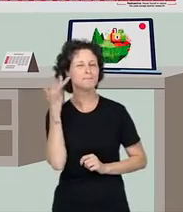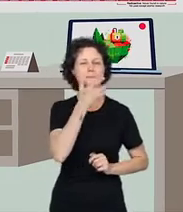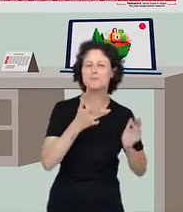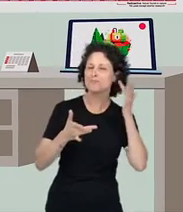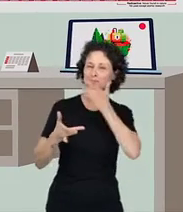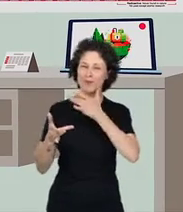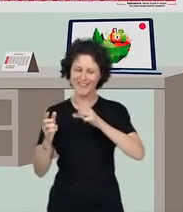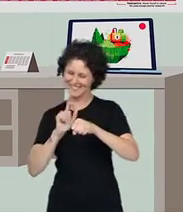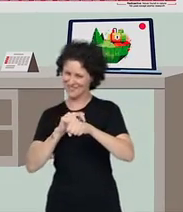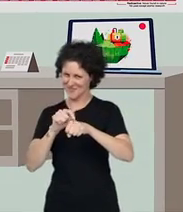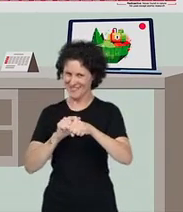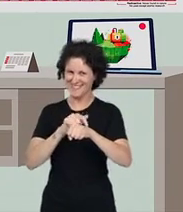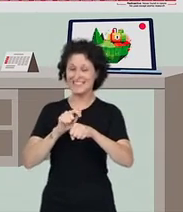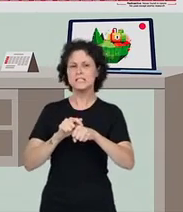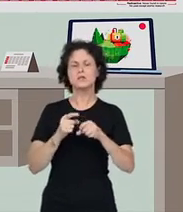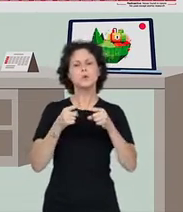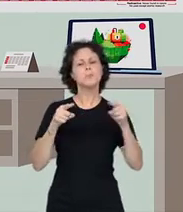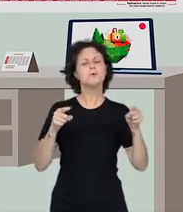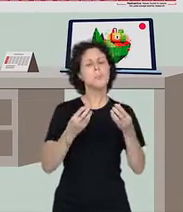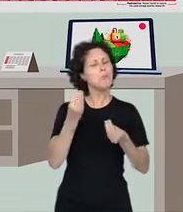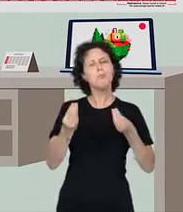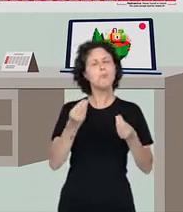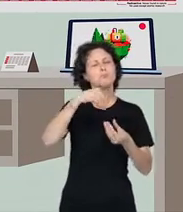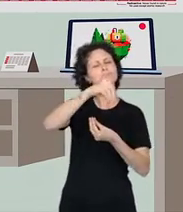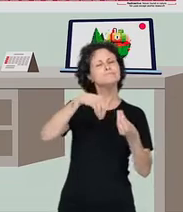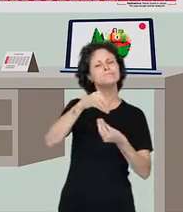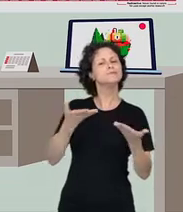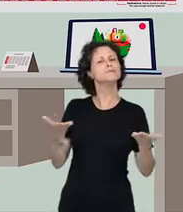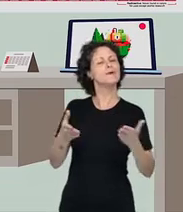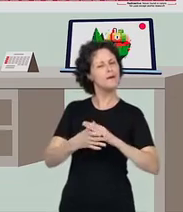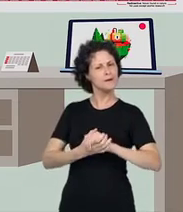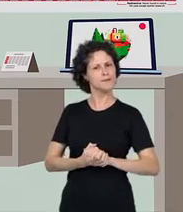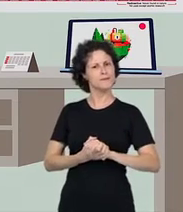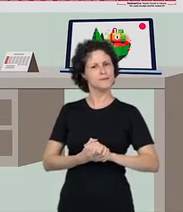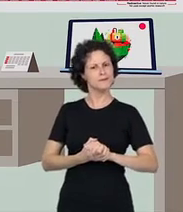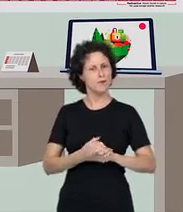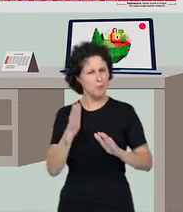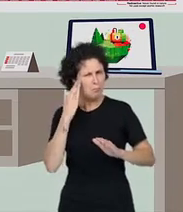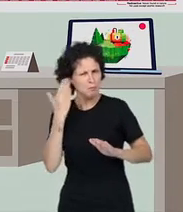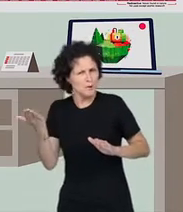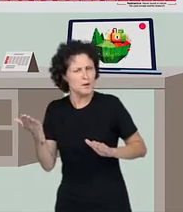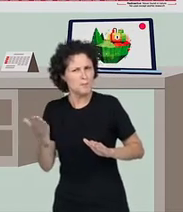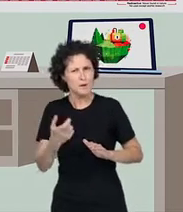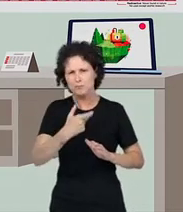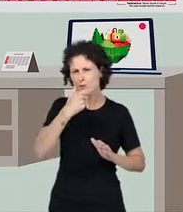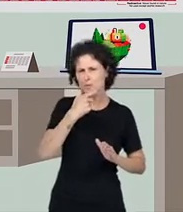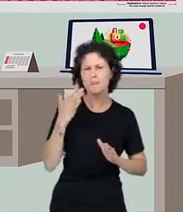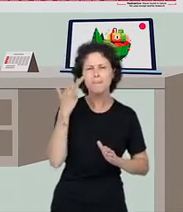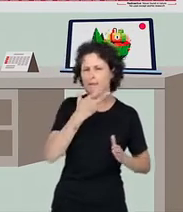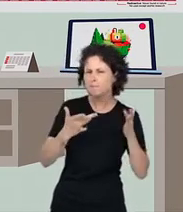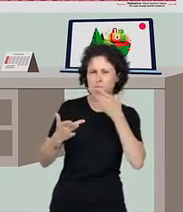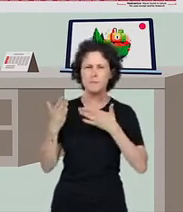Hum, iogurte de morango é uma delícia, não? Mas você já imaginou do que ele é feito? Provavelmente você já